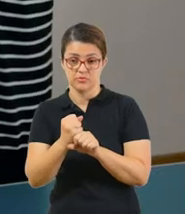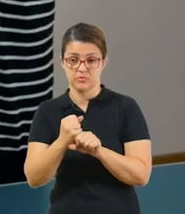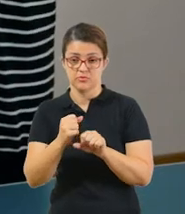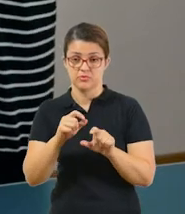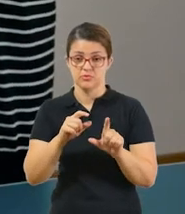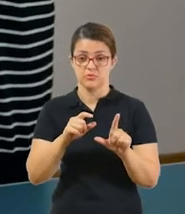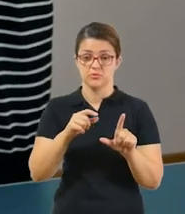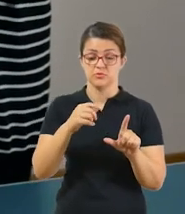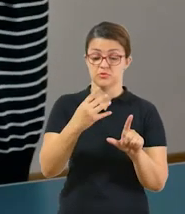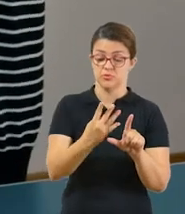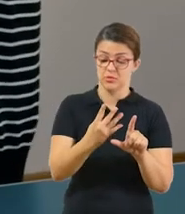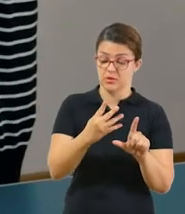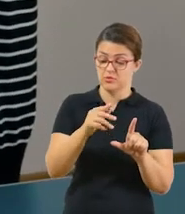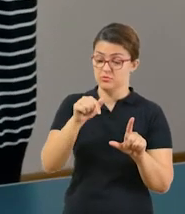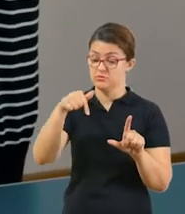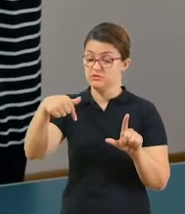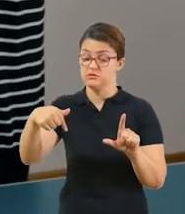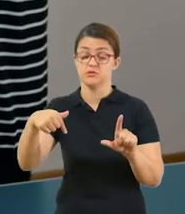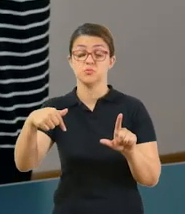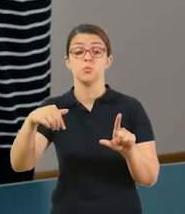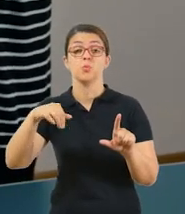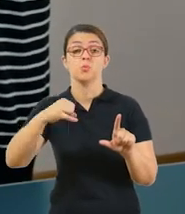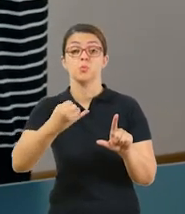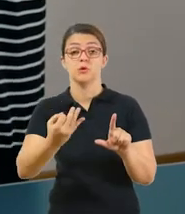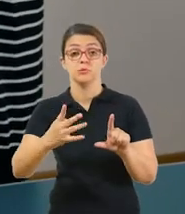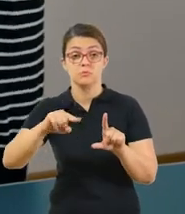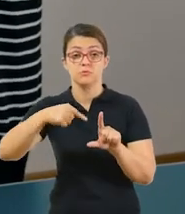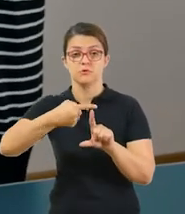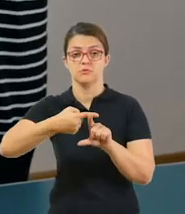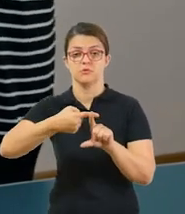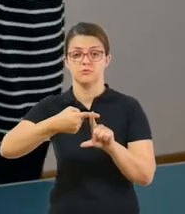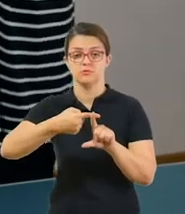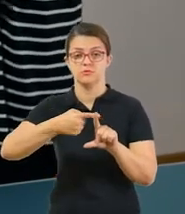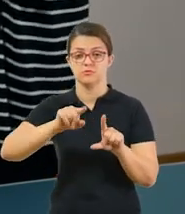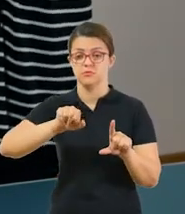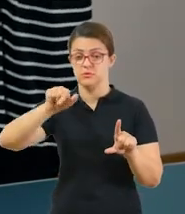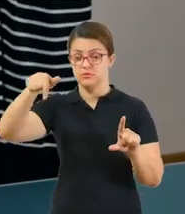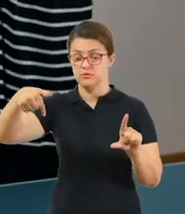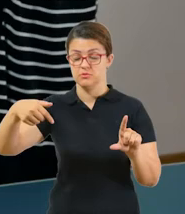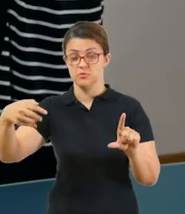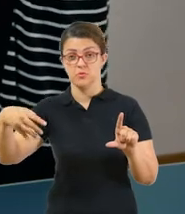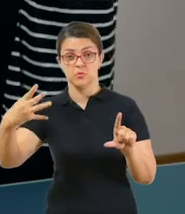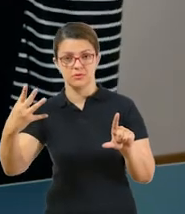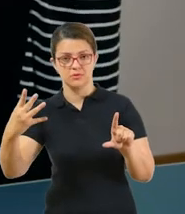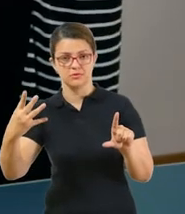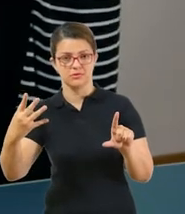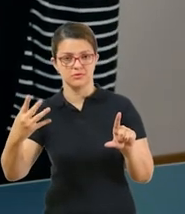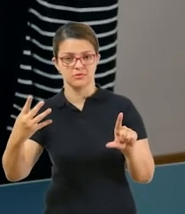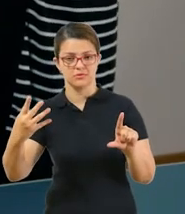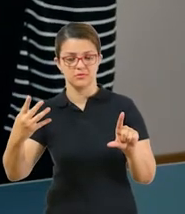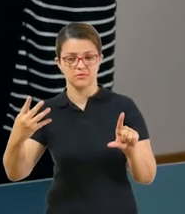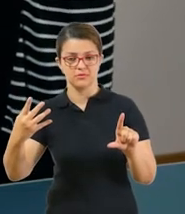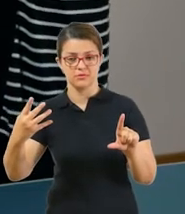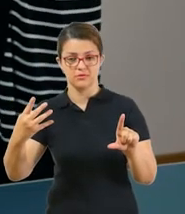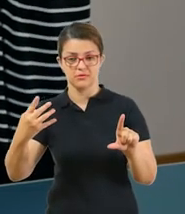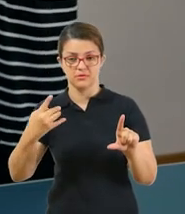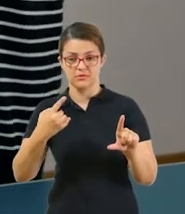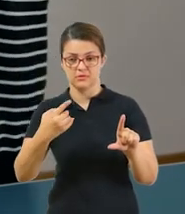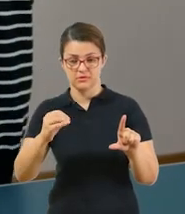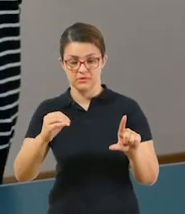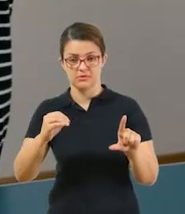pontos. De quatro para sete, quantos foram a mais? E na quarta rodada, ela fez dez.